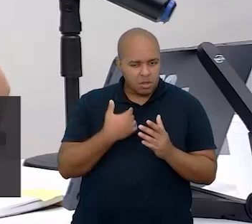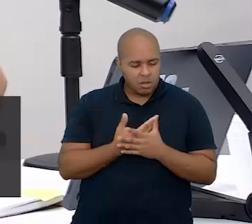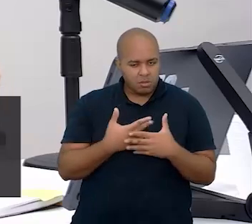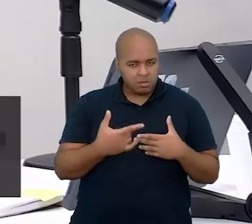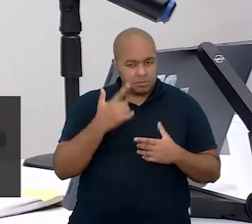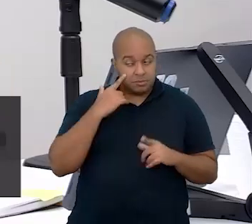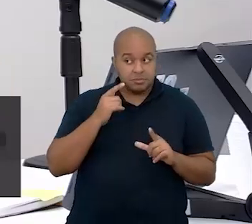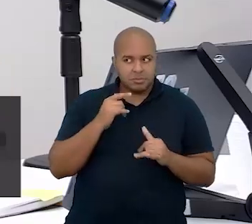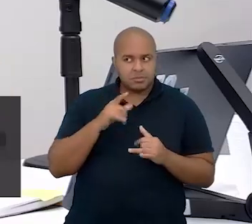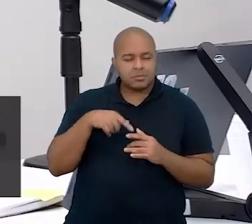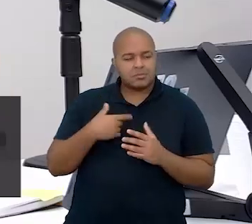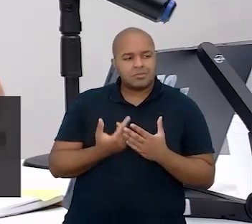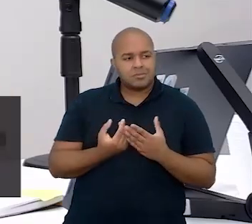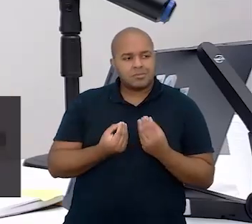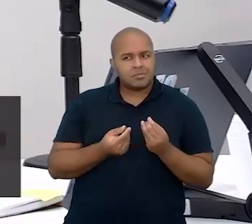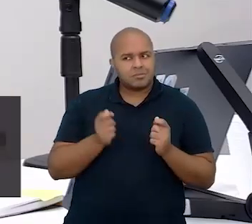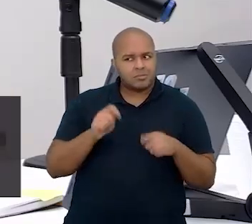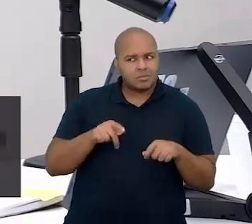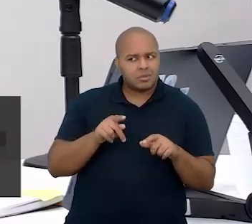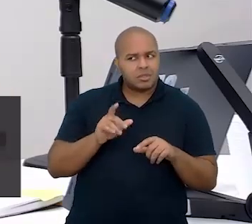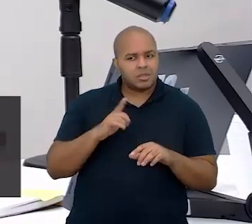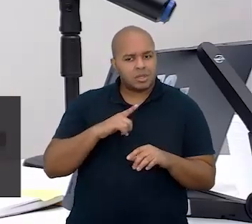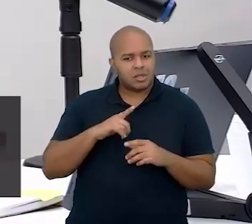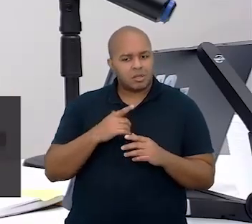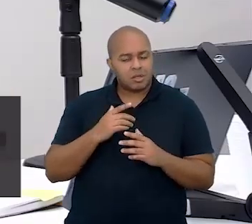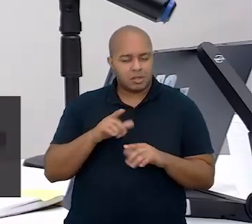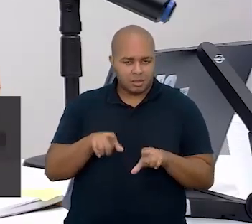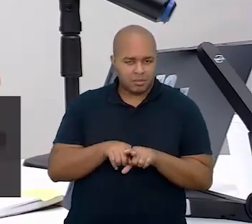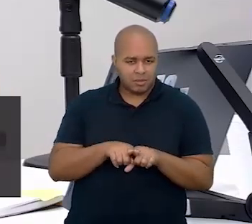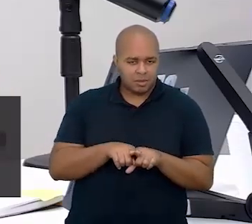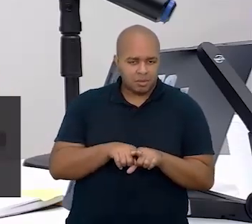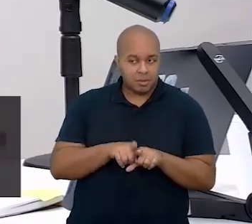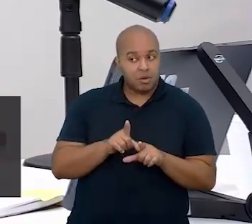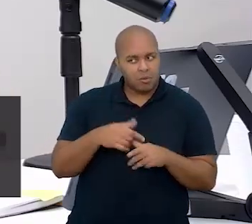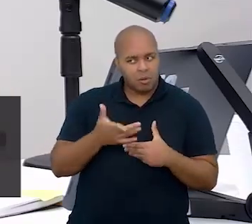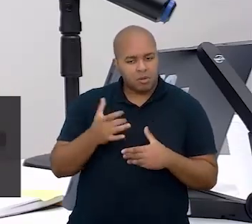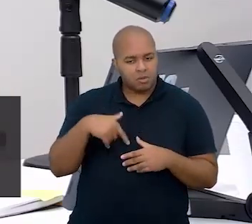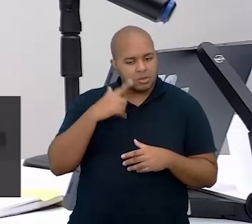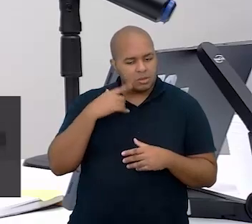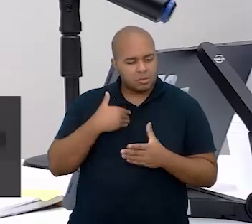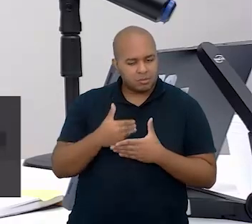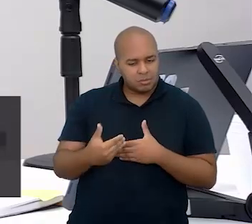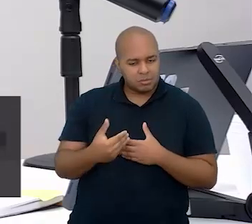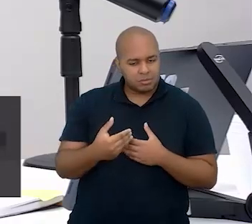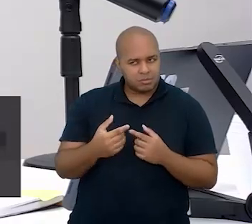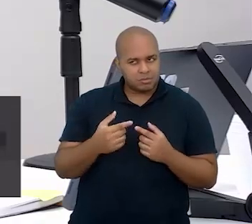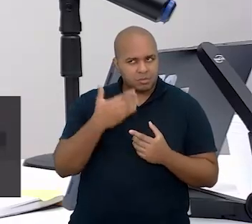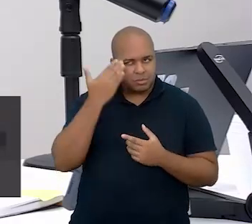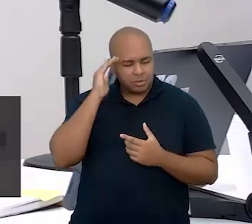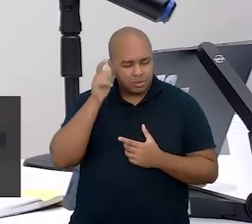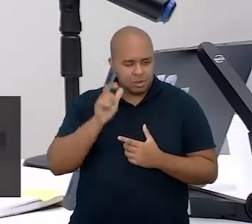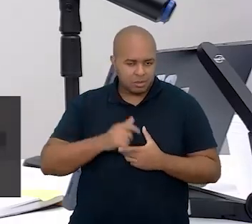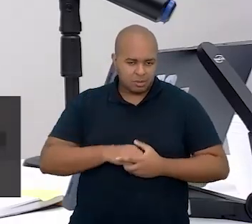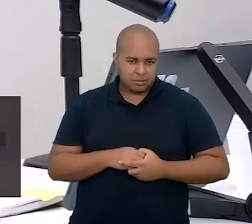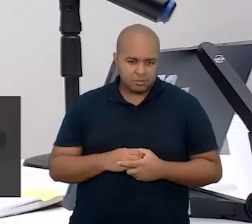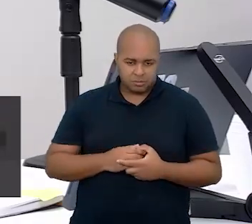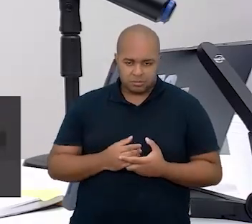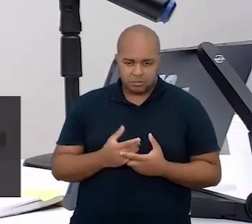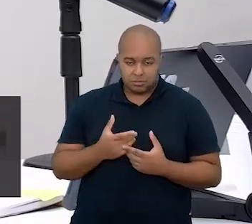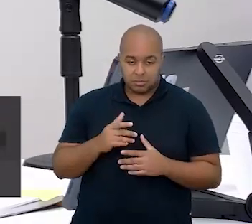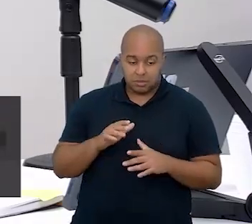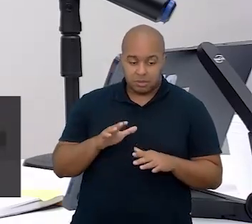inocente, tornando possível o mundo impossível do qual eu já começara a me dar conta. Com